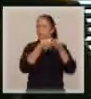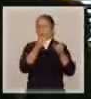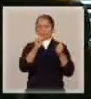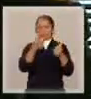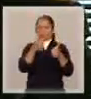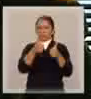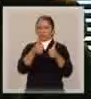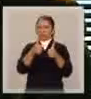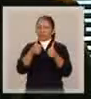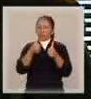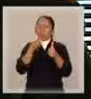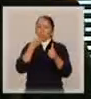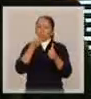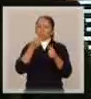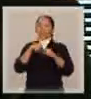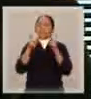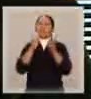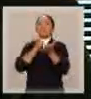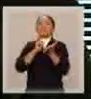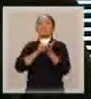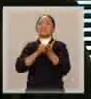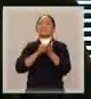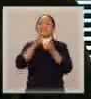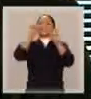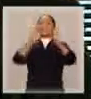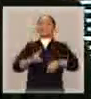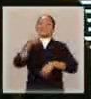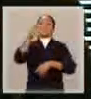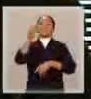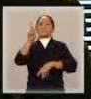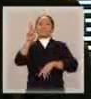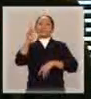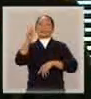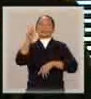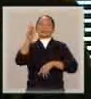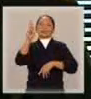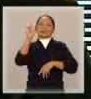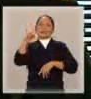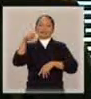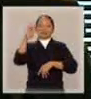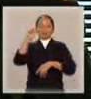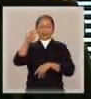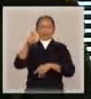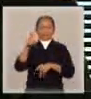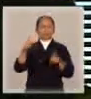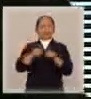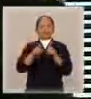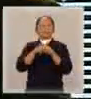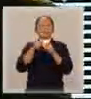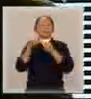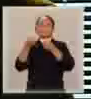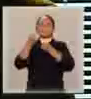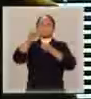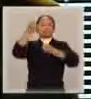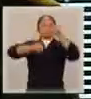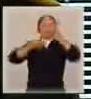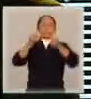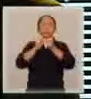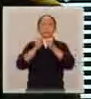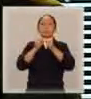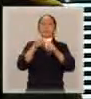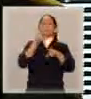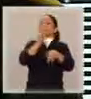aqui, principalmente a alienação parental, mas enfim, abre um leque, quem aguarda compartilhar abriu um pouquinho também, de haver um tipo de sanção